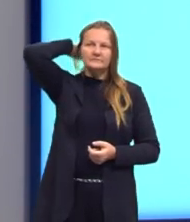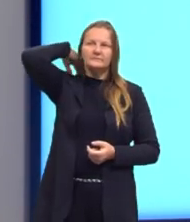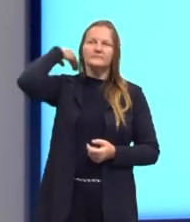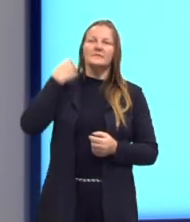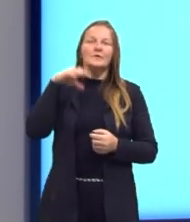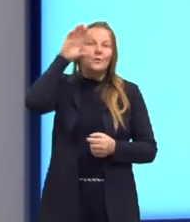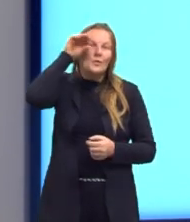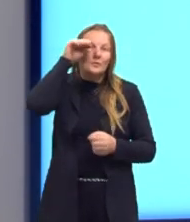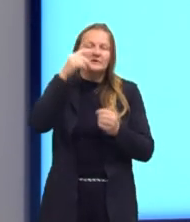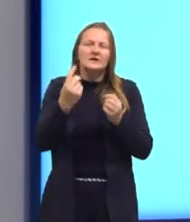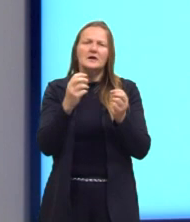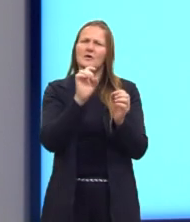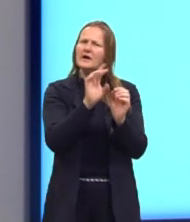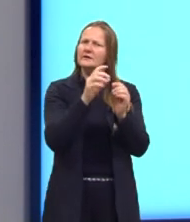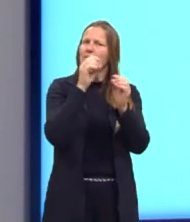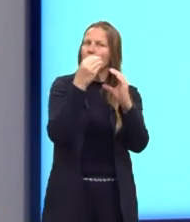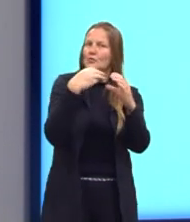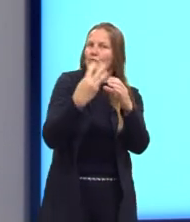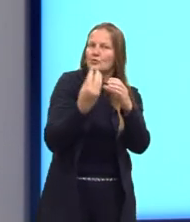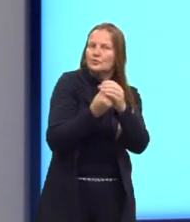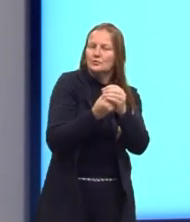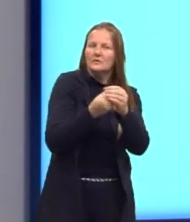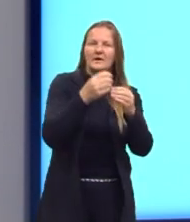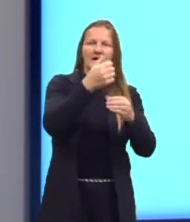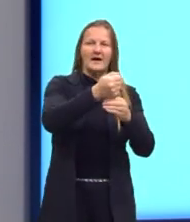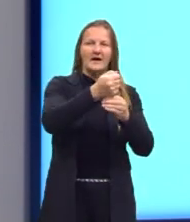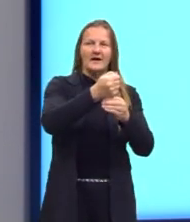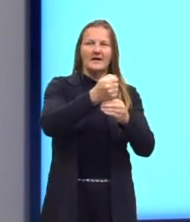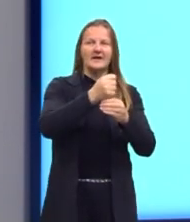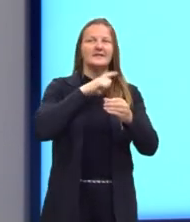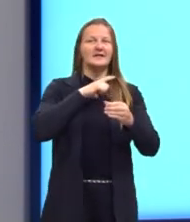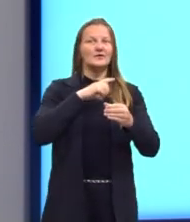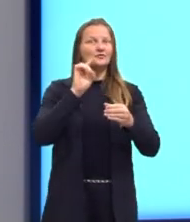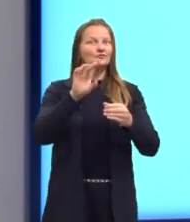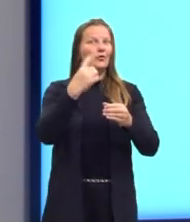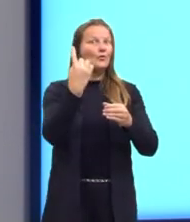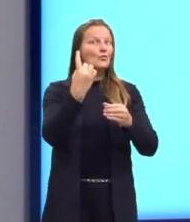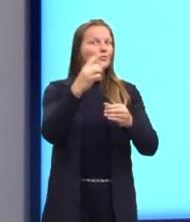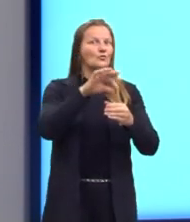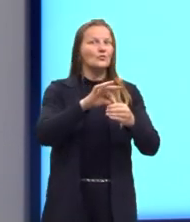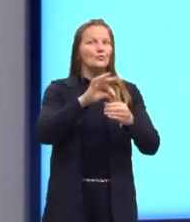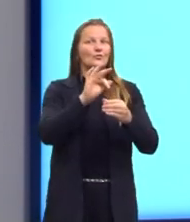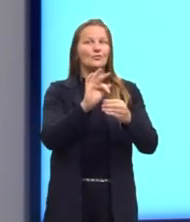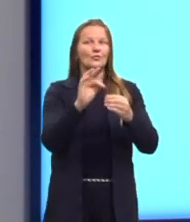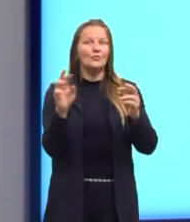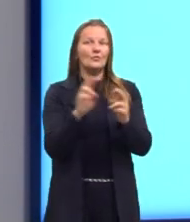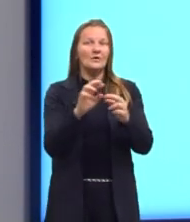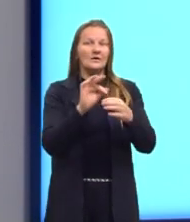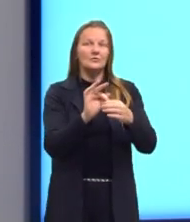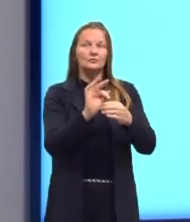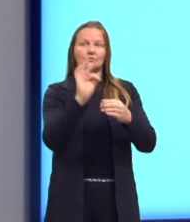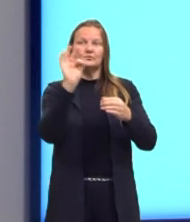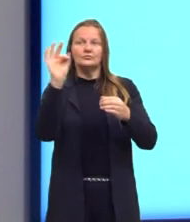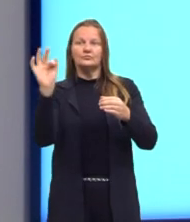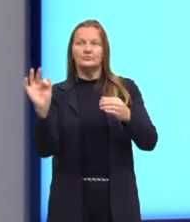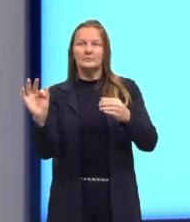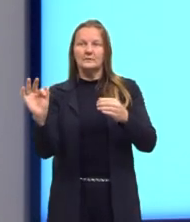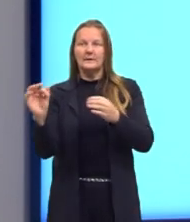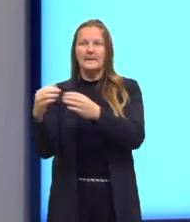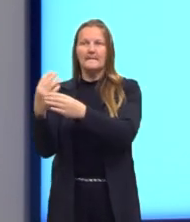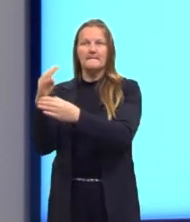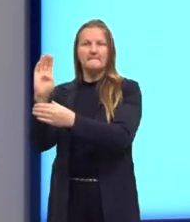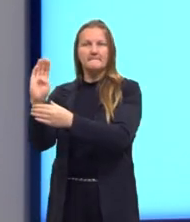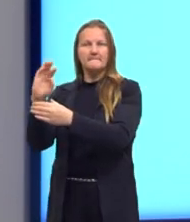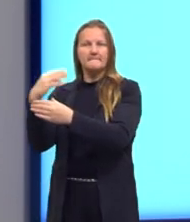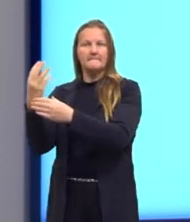para cada elemento do conjunto A, existe um único elemento relacionado com ele no conjunto B.